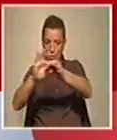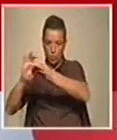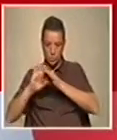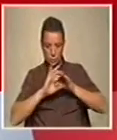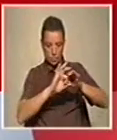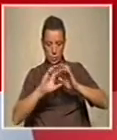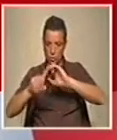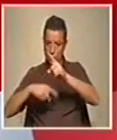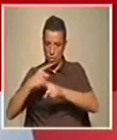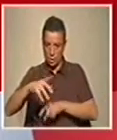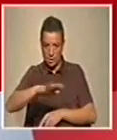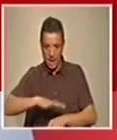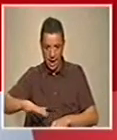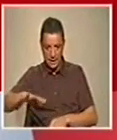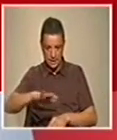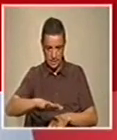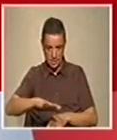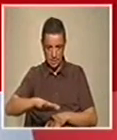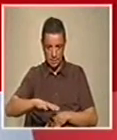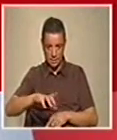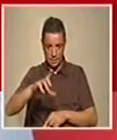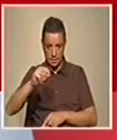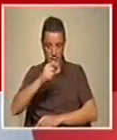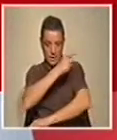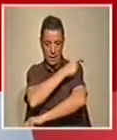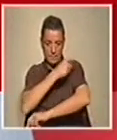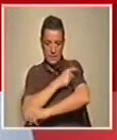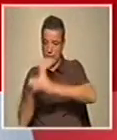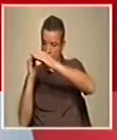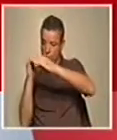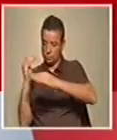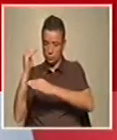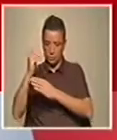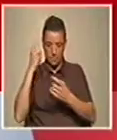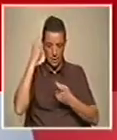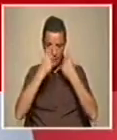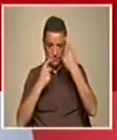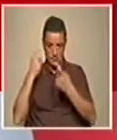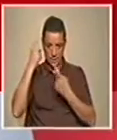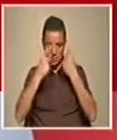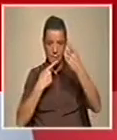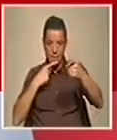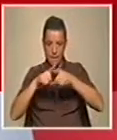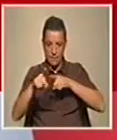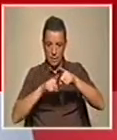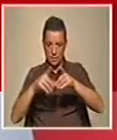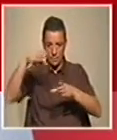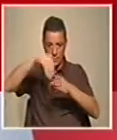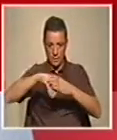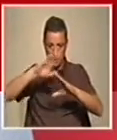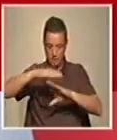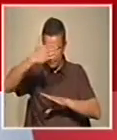áreas. Essa é a primeira questão. E representa, acima de tudo, eu penso que uma mensagem política para dentro e para fora.